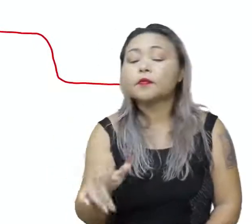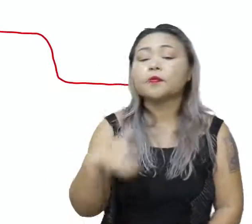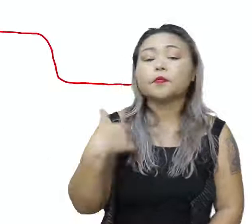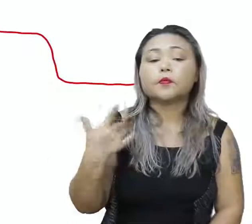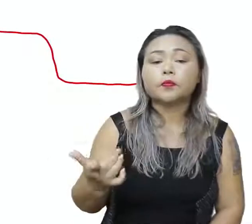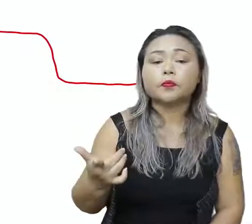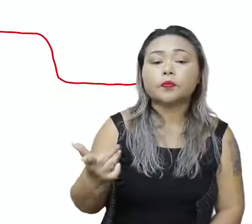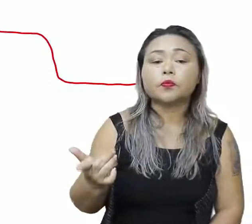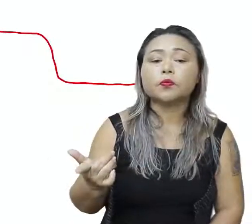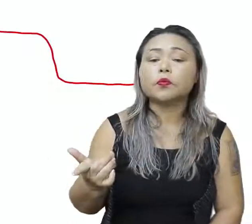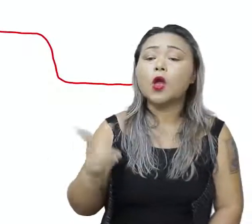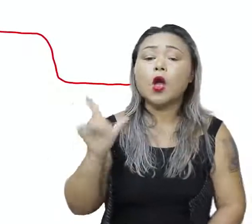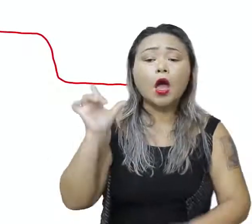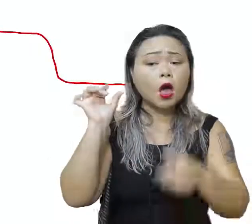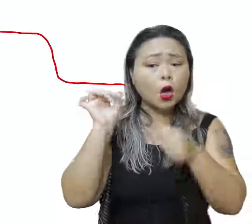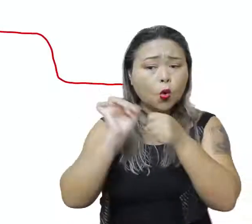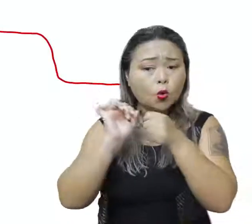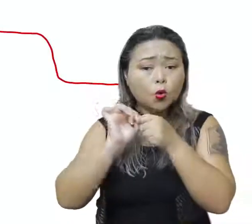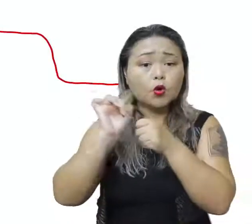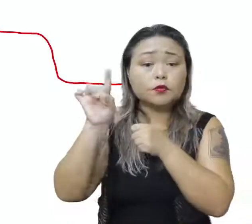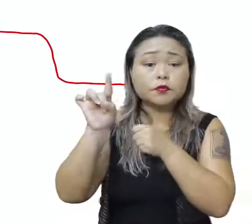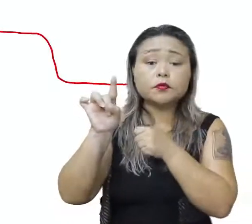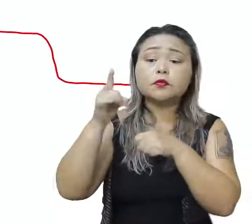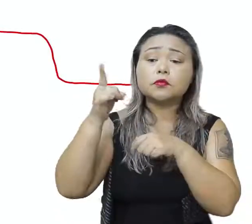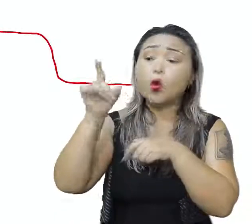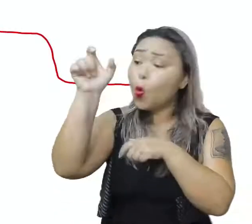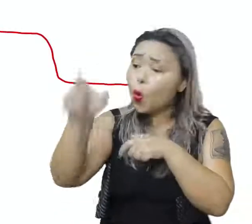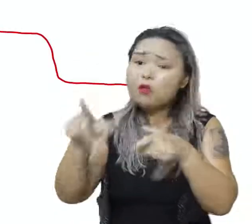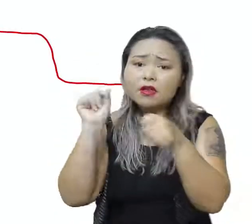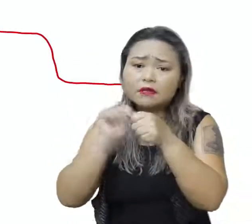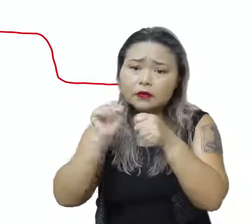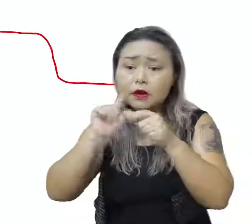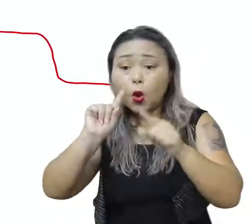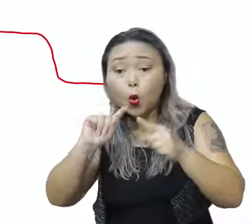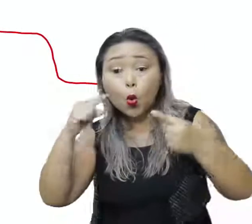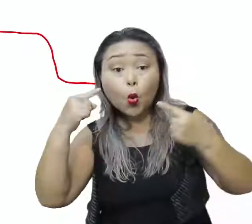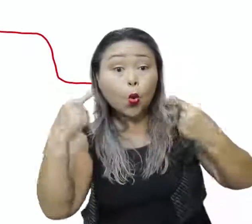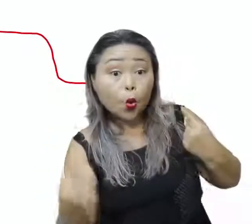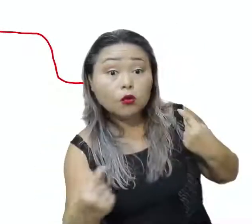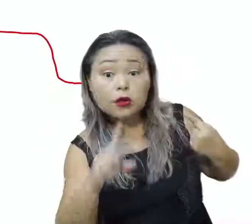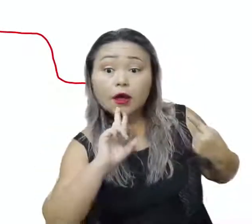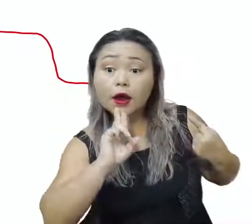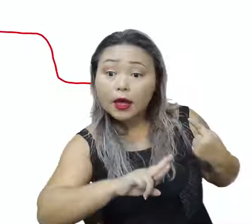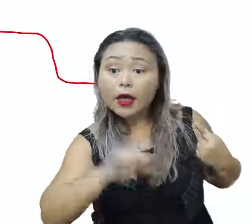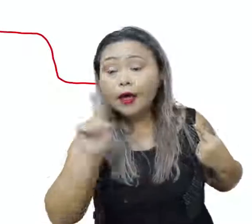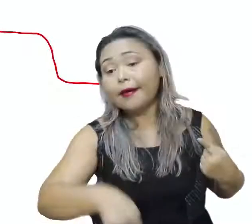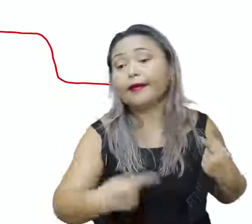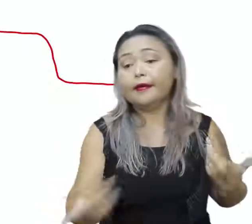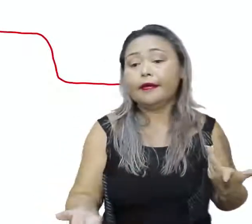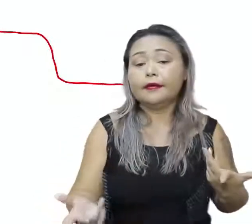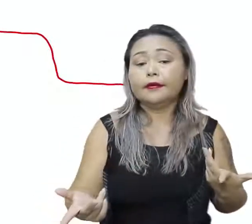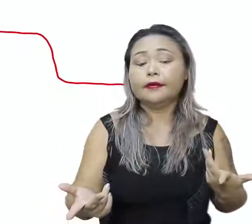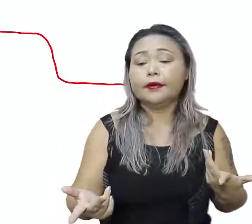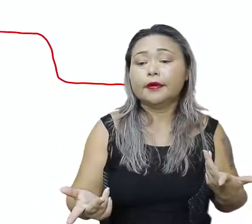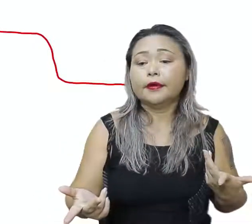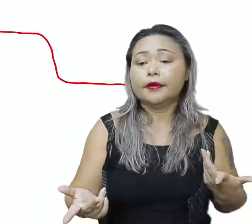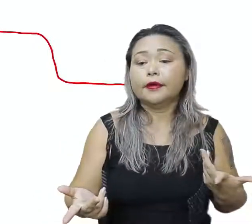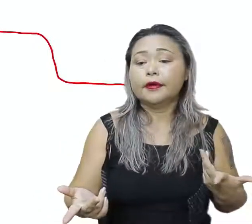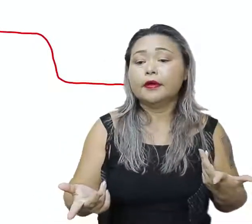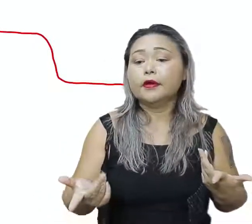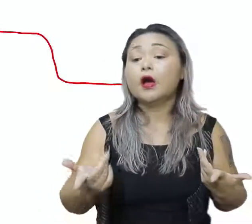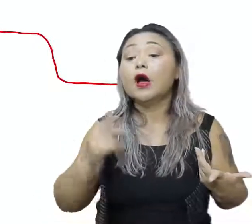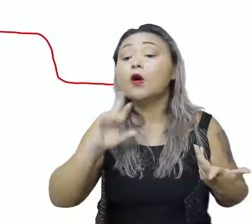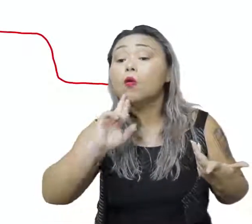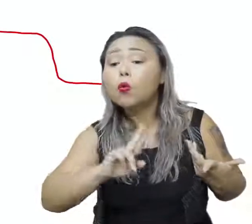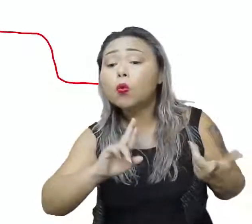portanto, o que vai contribuir, ó, a prática humana que segue o caminho contrário a essa solução é, qual é a